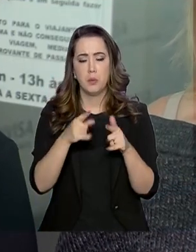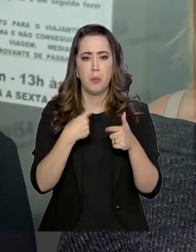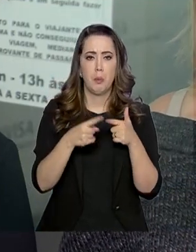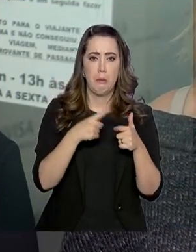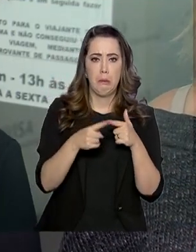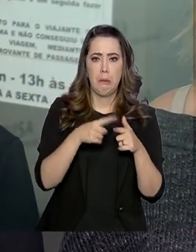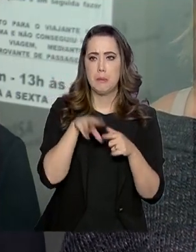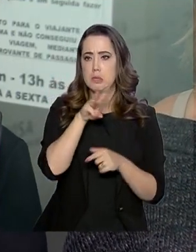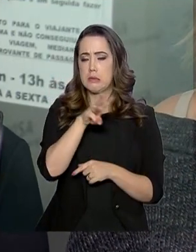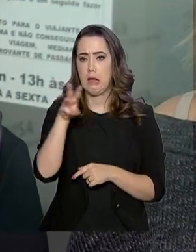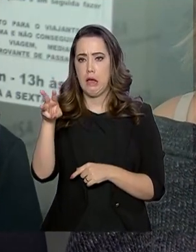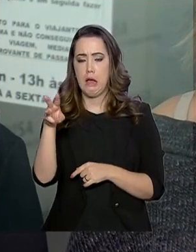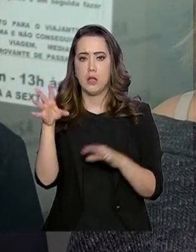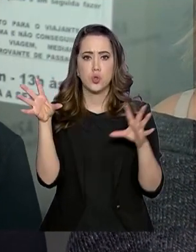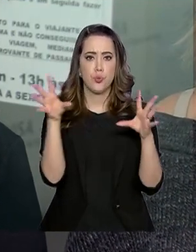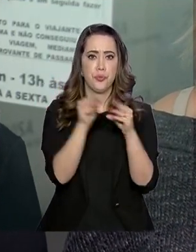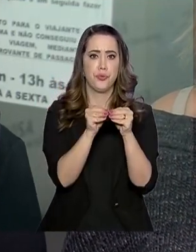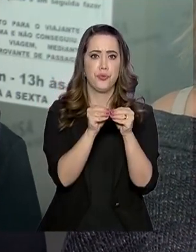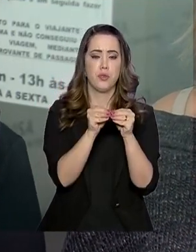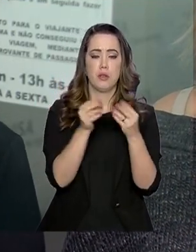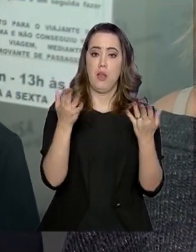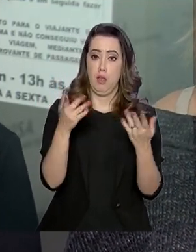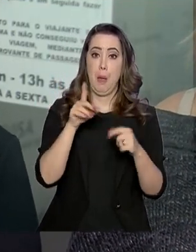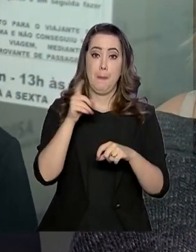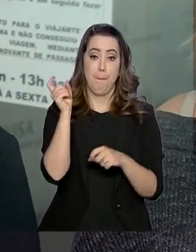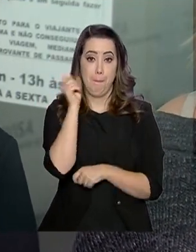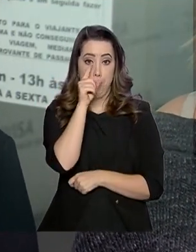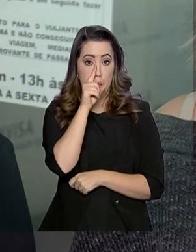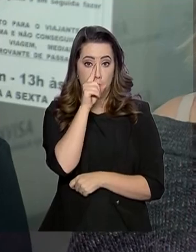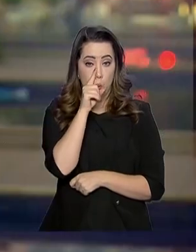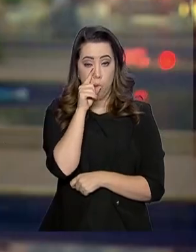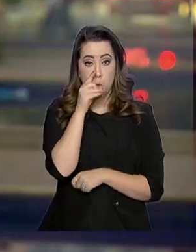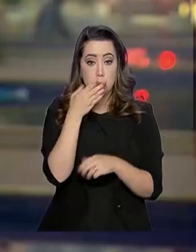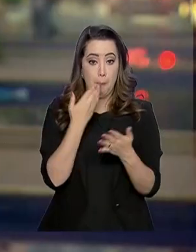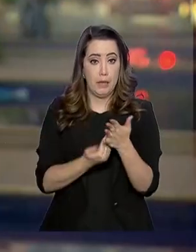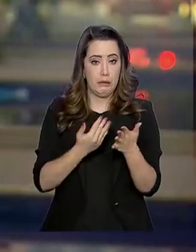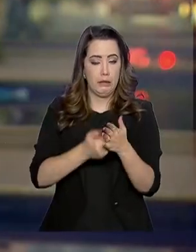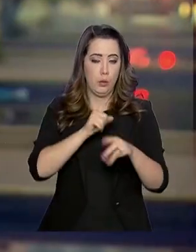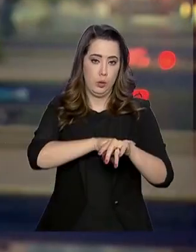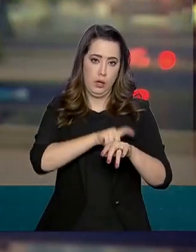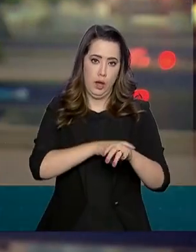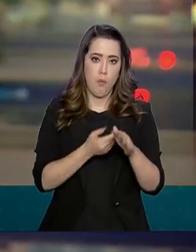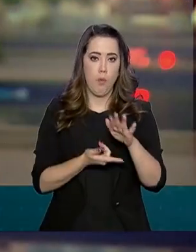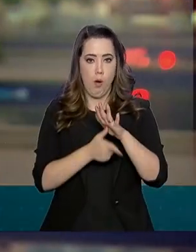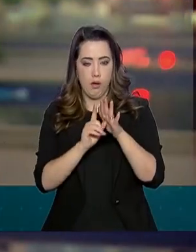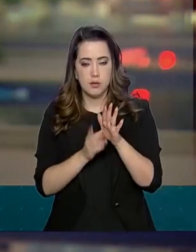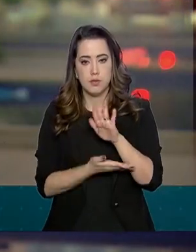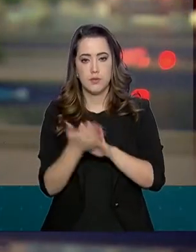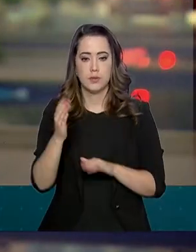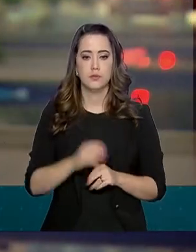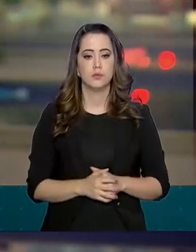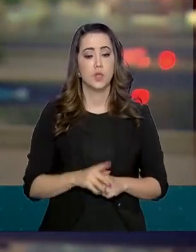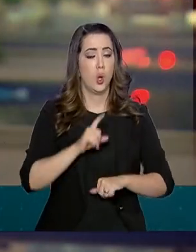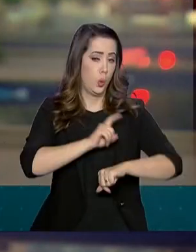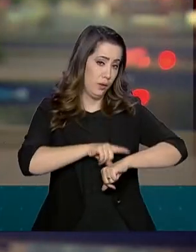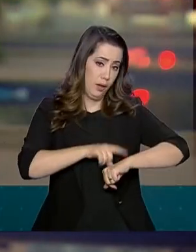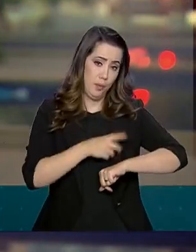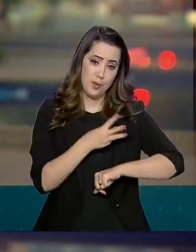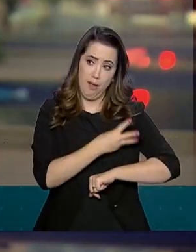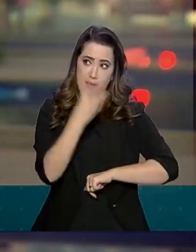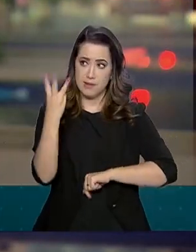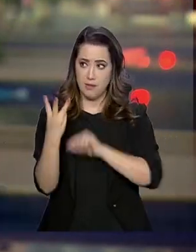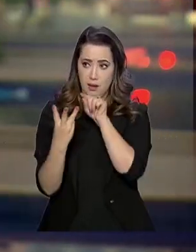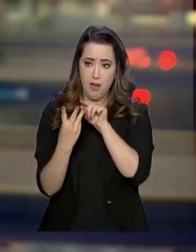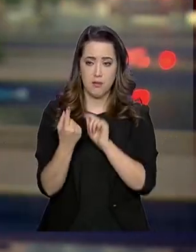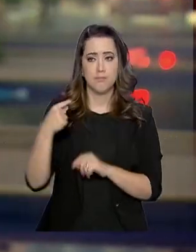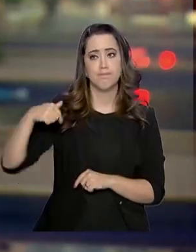site fica fora do ar, perigoso de não ficar pronto em tempo da viagem. O tempo que a Cristiane, a Maria e a Ana levaram para ir